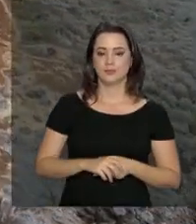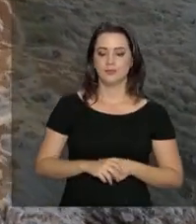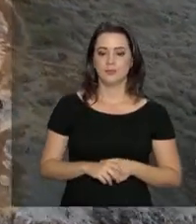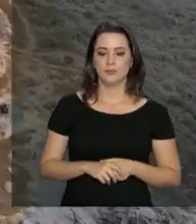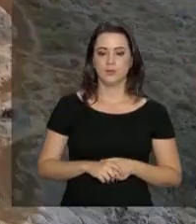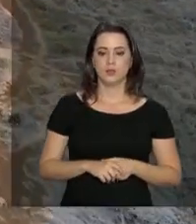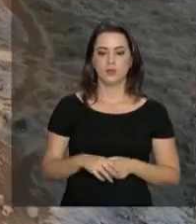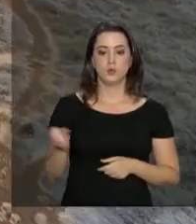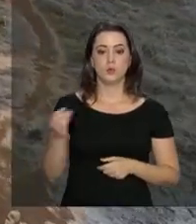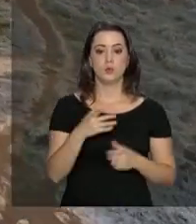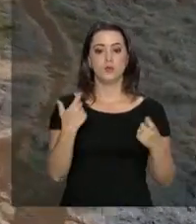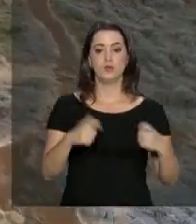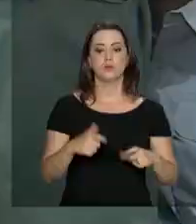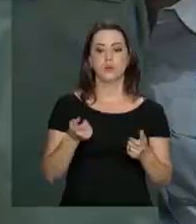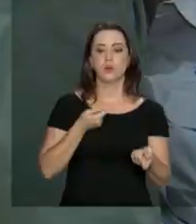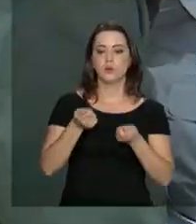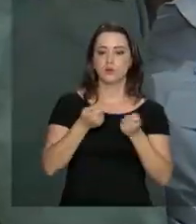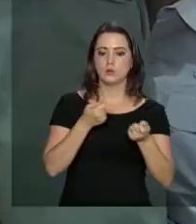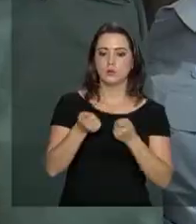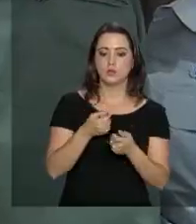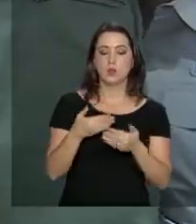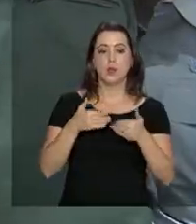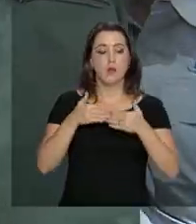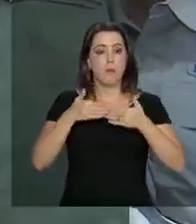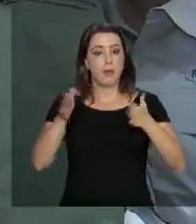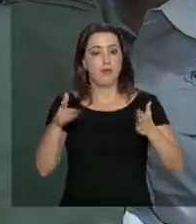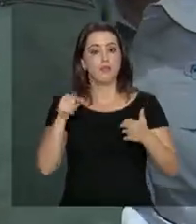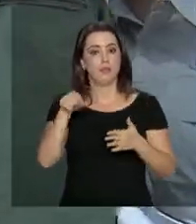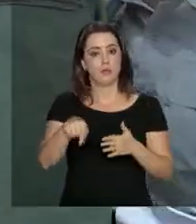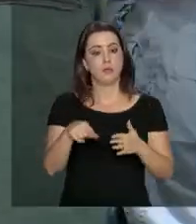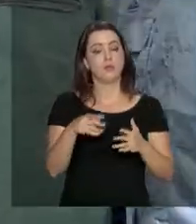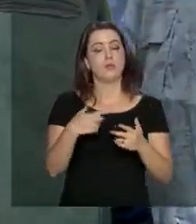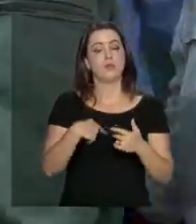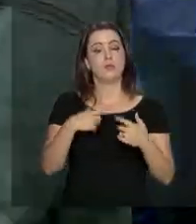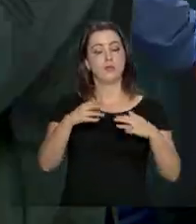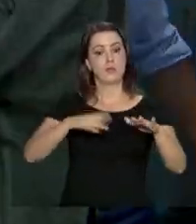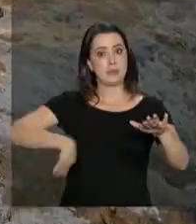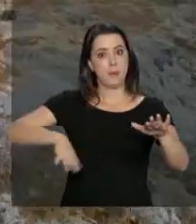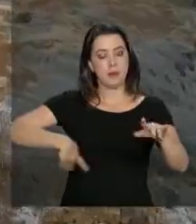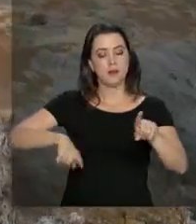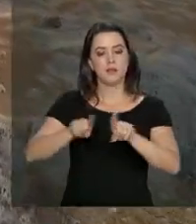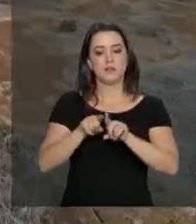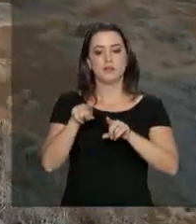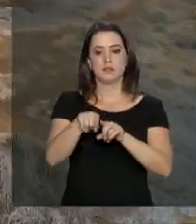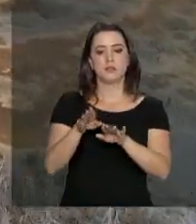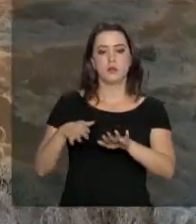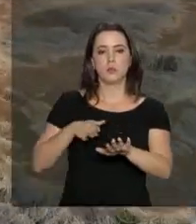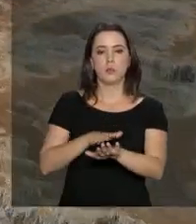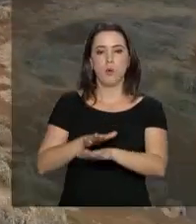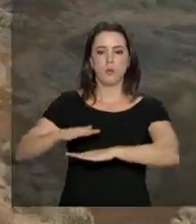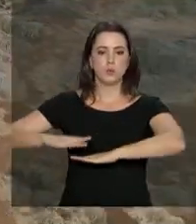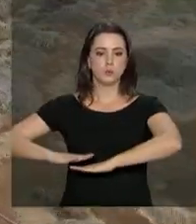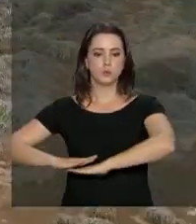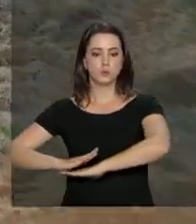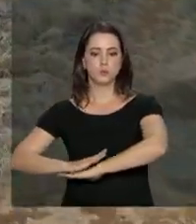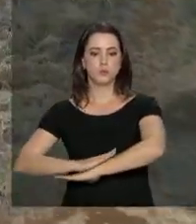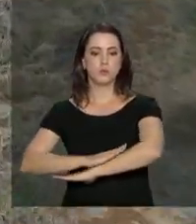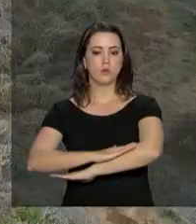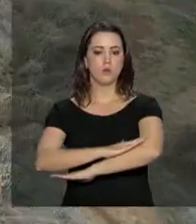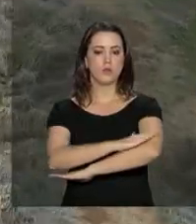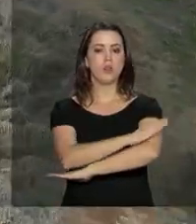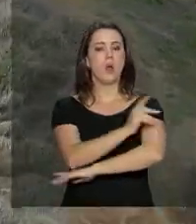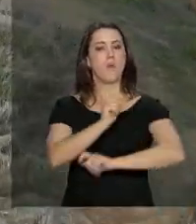Além do novo posto de controle, inaugurado na Praia do Leão, também foi entregue uma passarela suspensa e